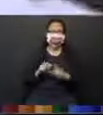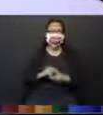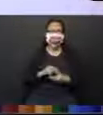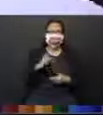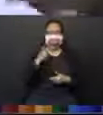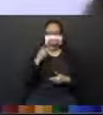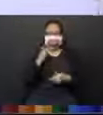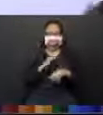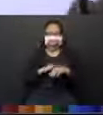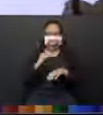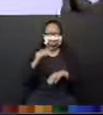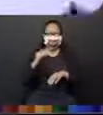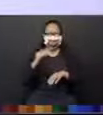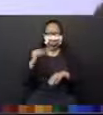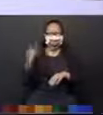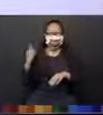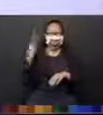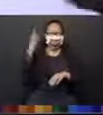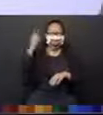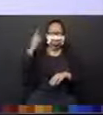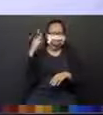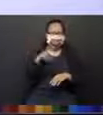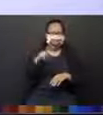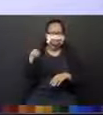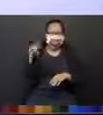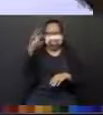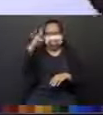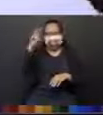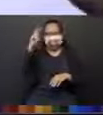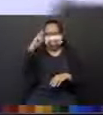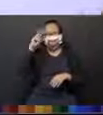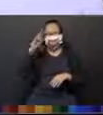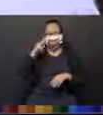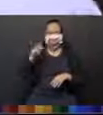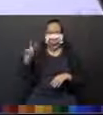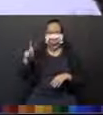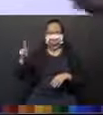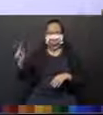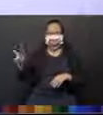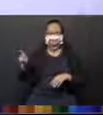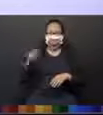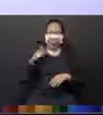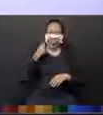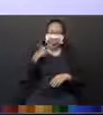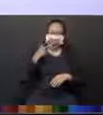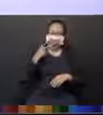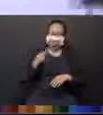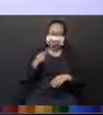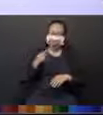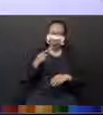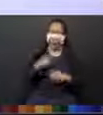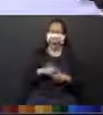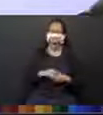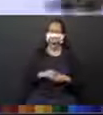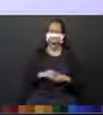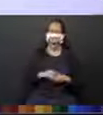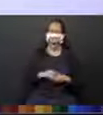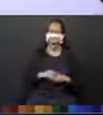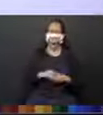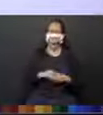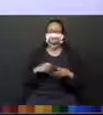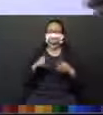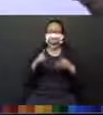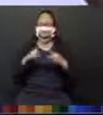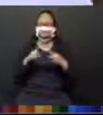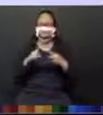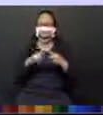alto. Tenho certeza que você já se lembrou, né? A professora falou muito sobre eles. O primeiro, vocês